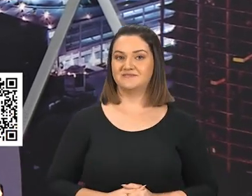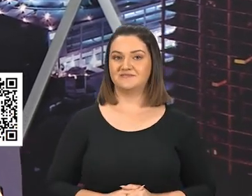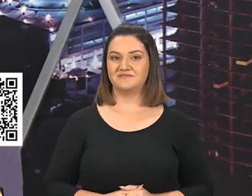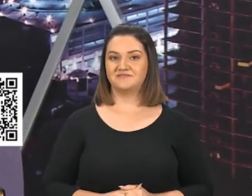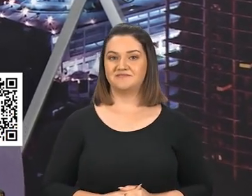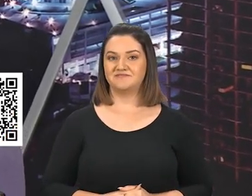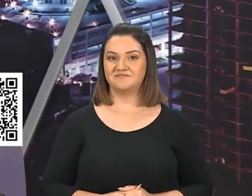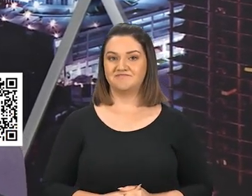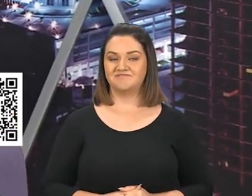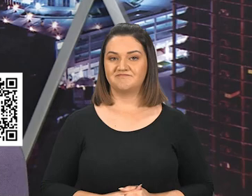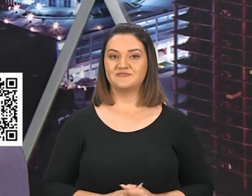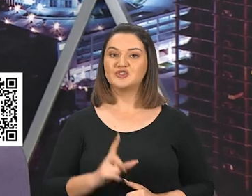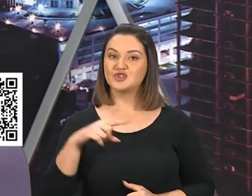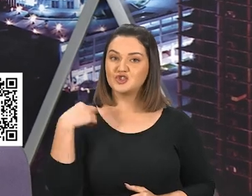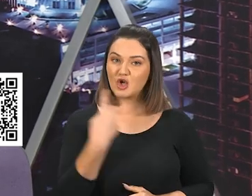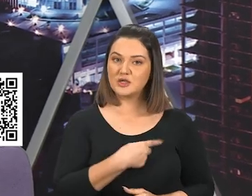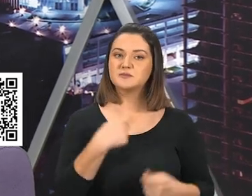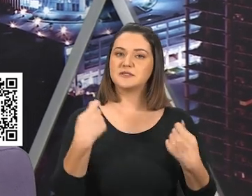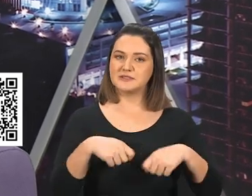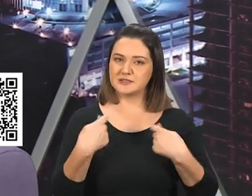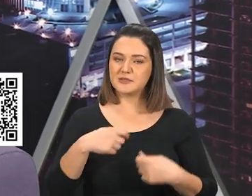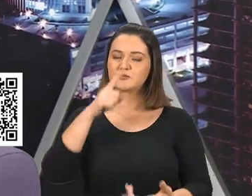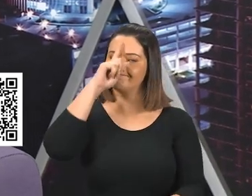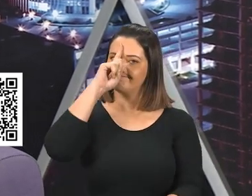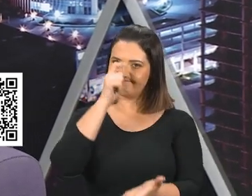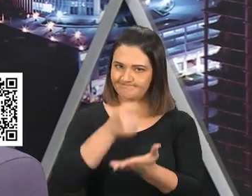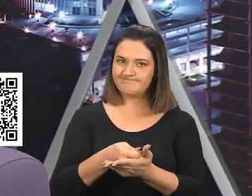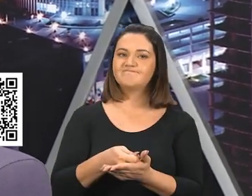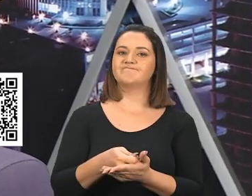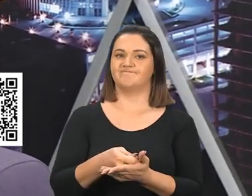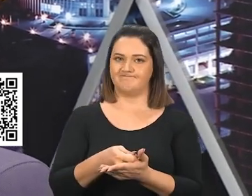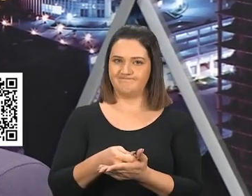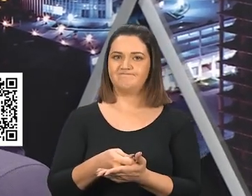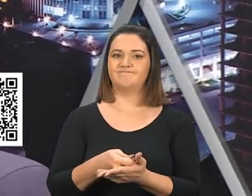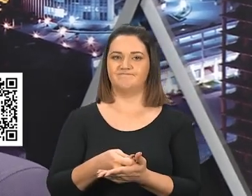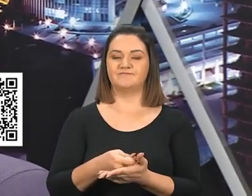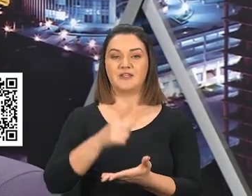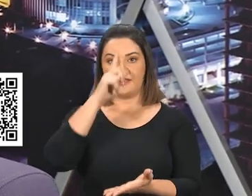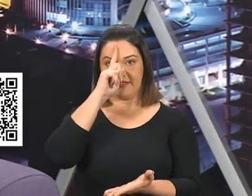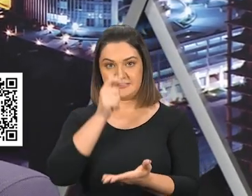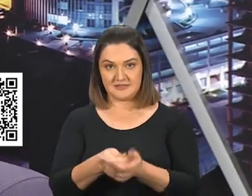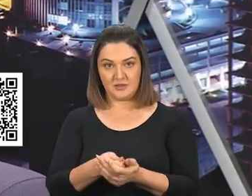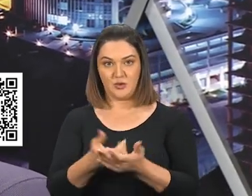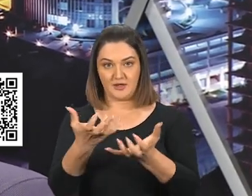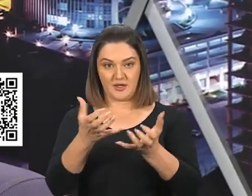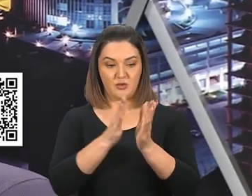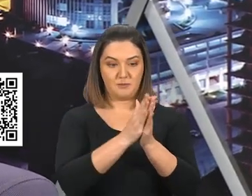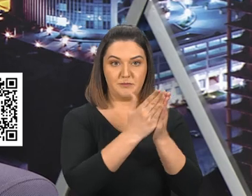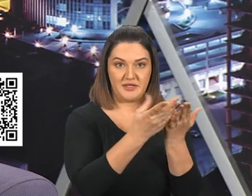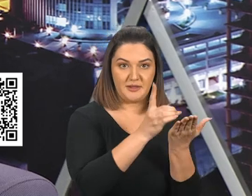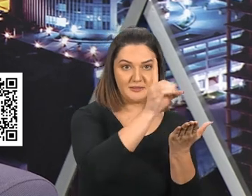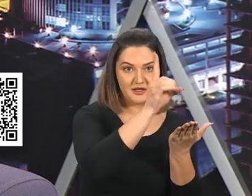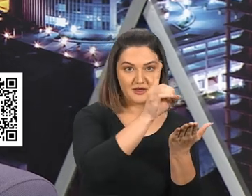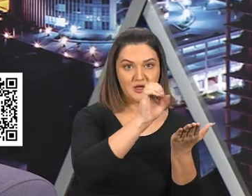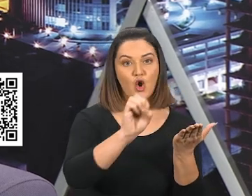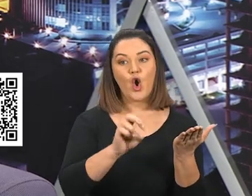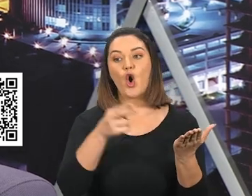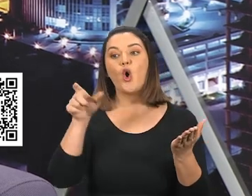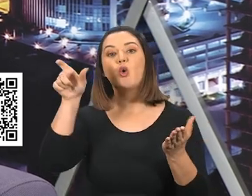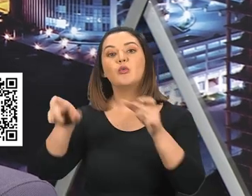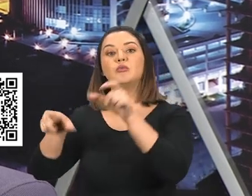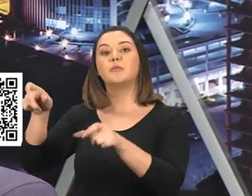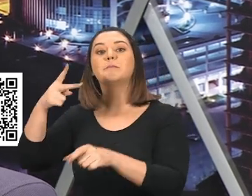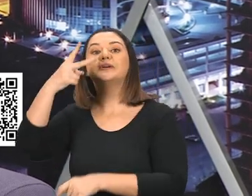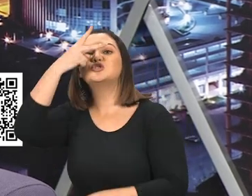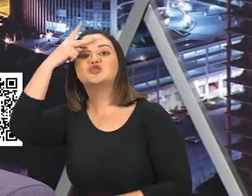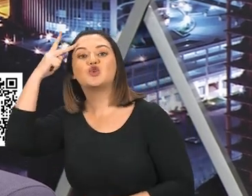É o seguinte, Nós temos, Que tomar uma decisão, E a decisão é, Seguir a Bíblia, Ou seguir o